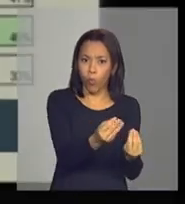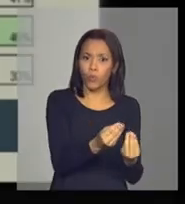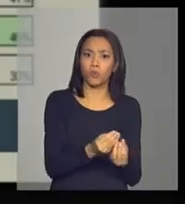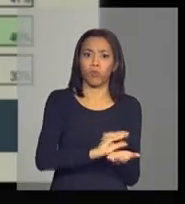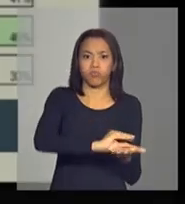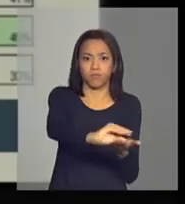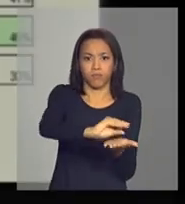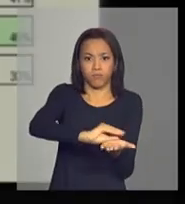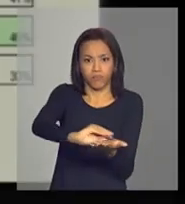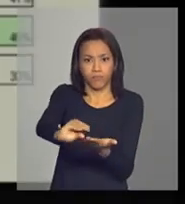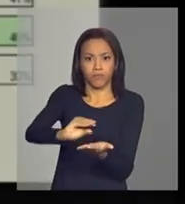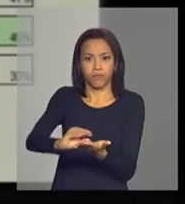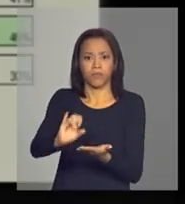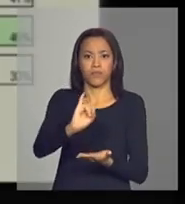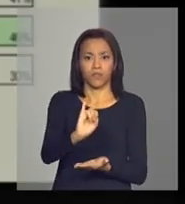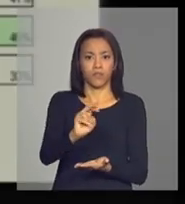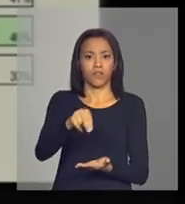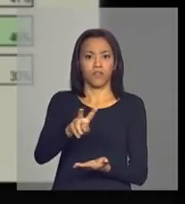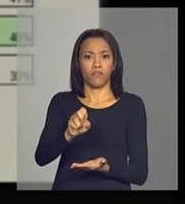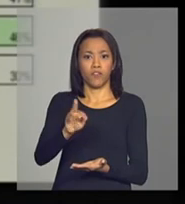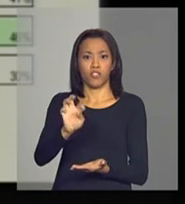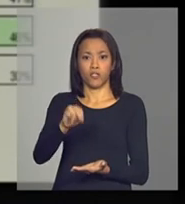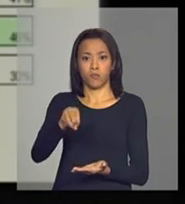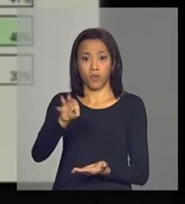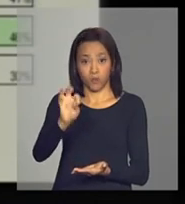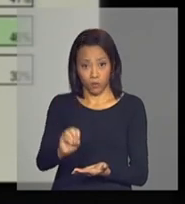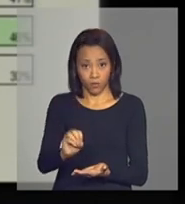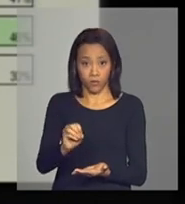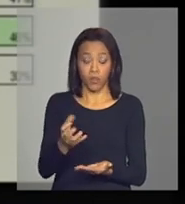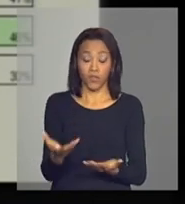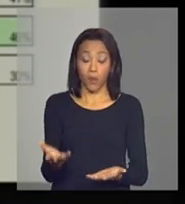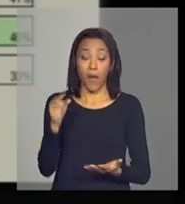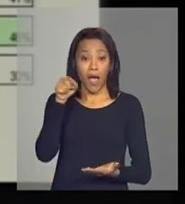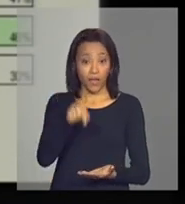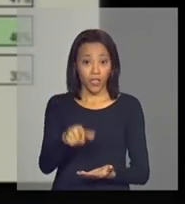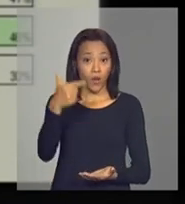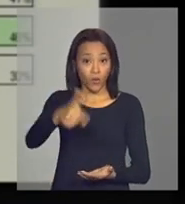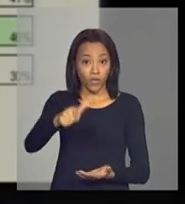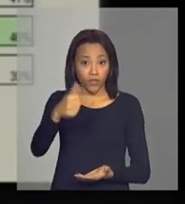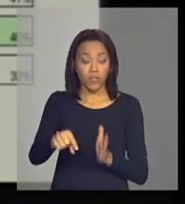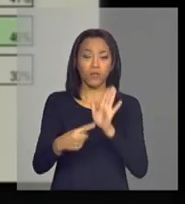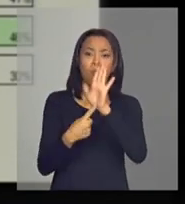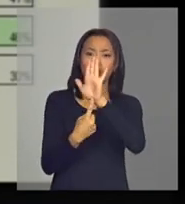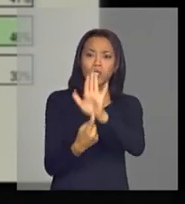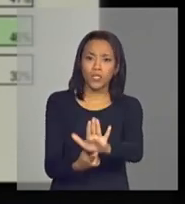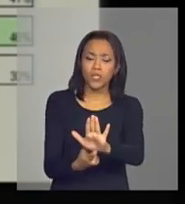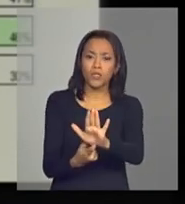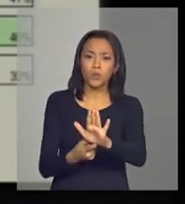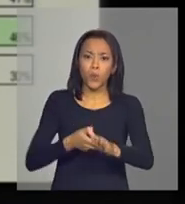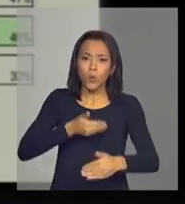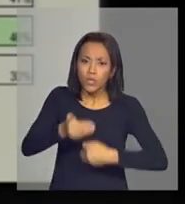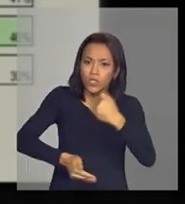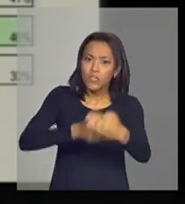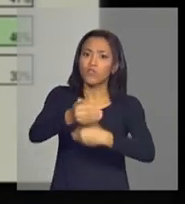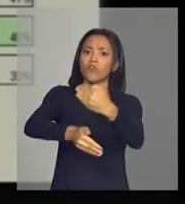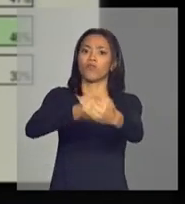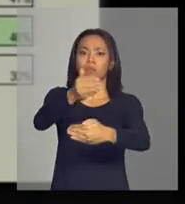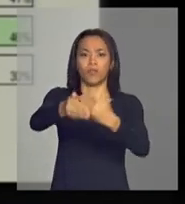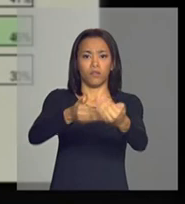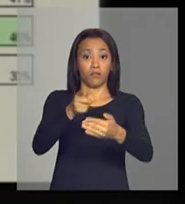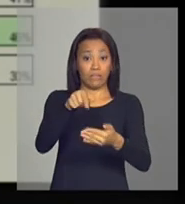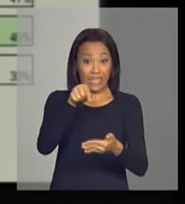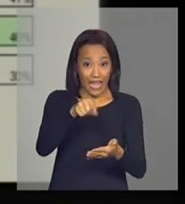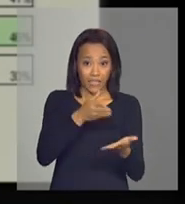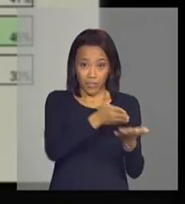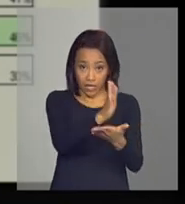investimentos bastante relevante aqui novamente dados mostrando o crescimento dessas aprovações